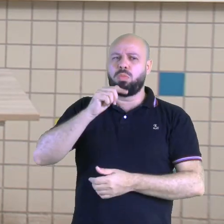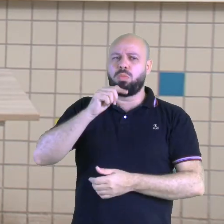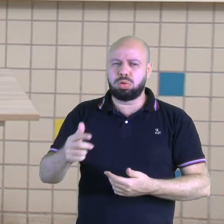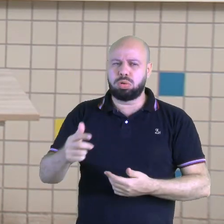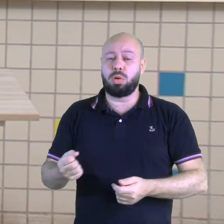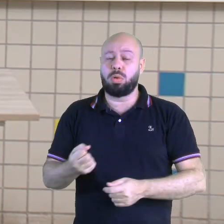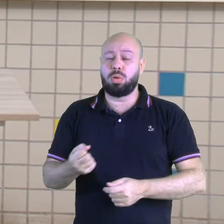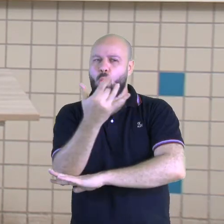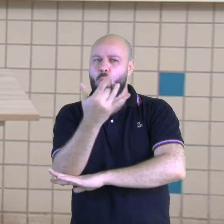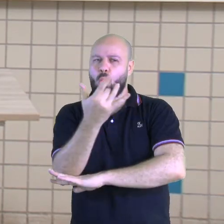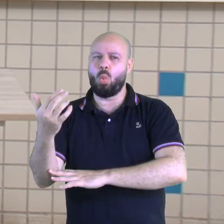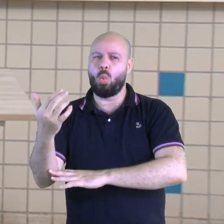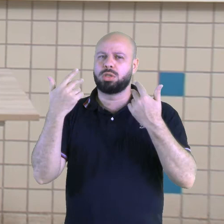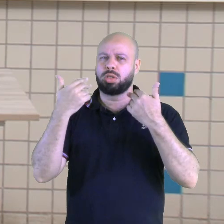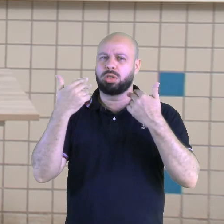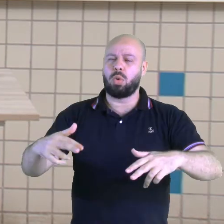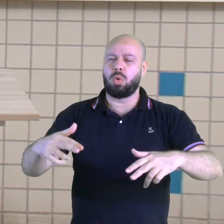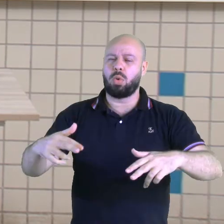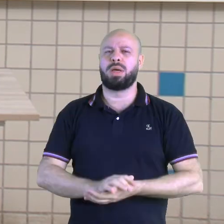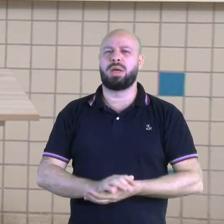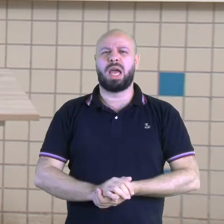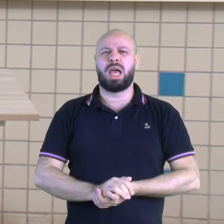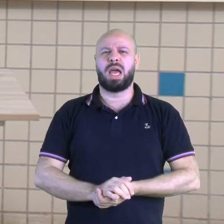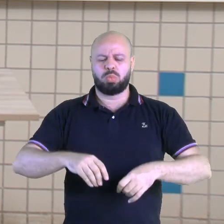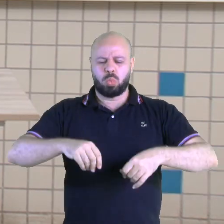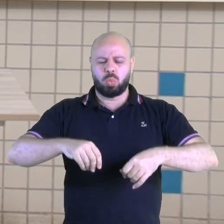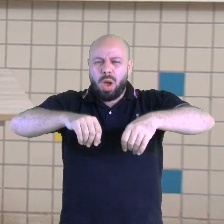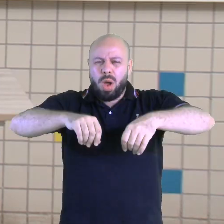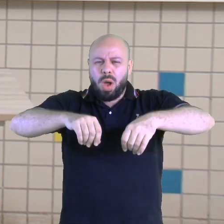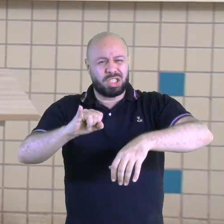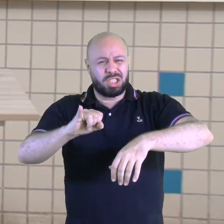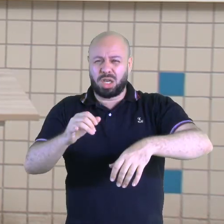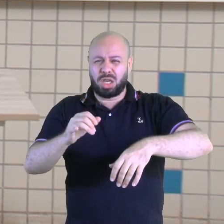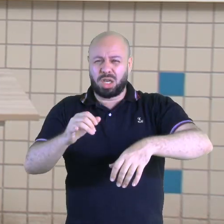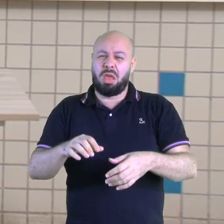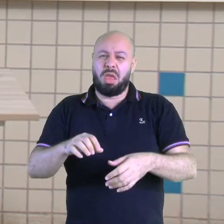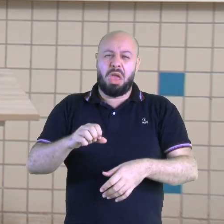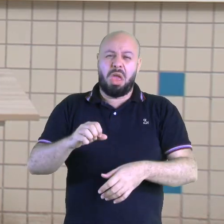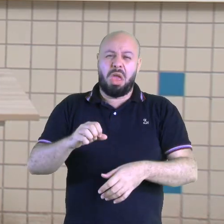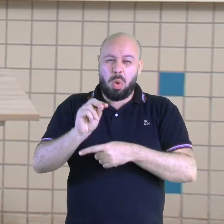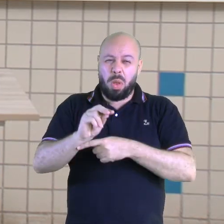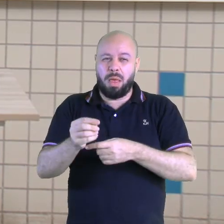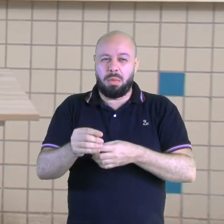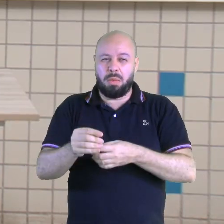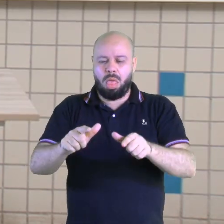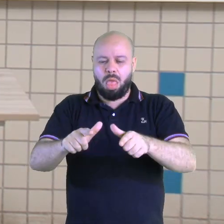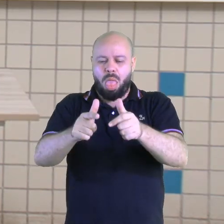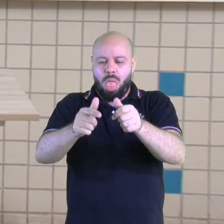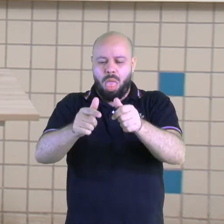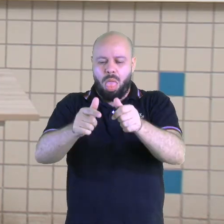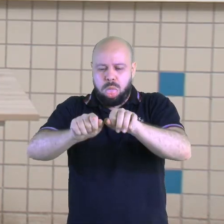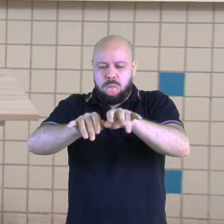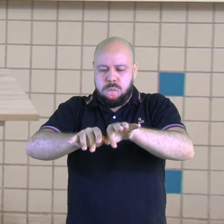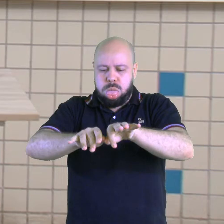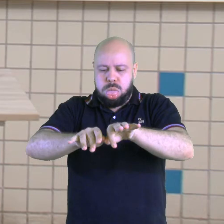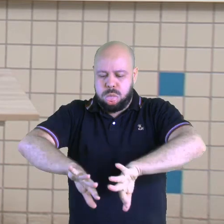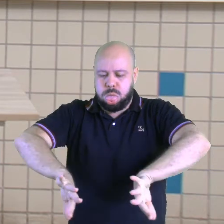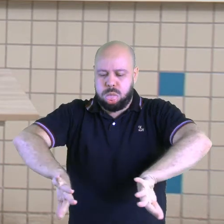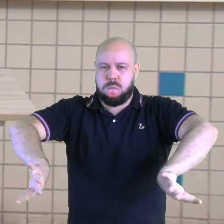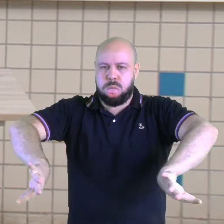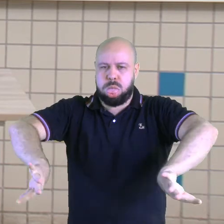naturais. O nosso solo, se a gente não cuidar, vai vir a erosão, vai vir as enxurradas, as